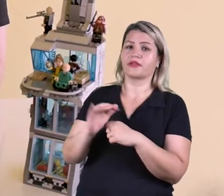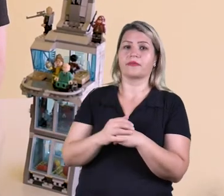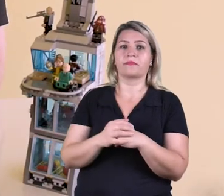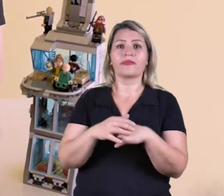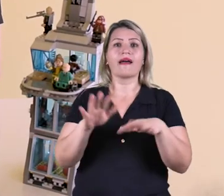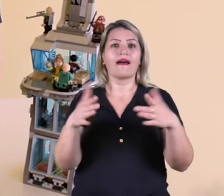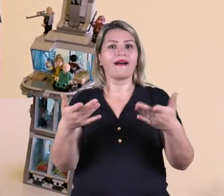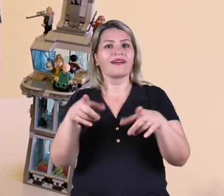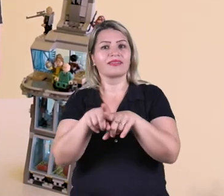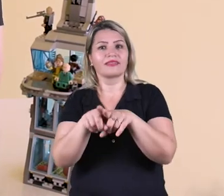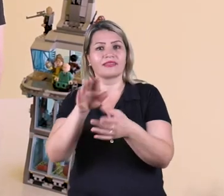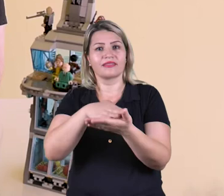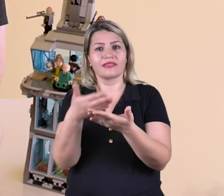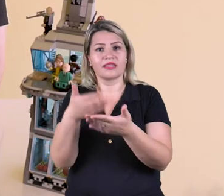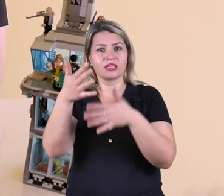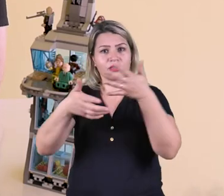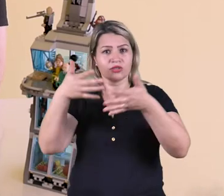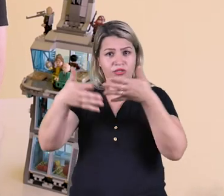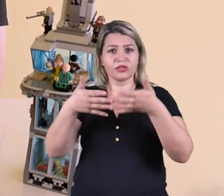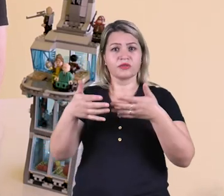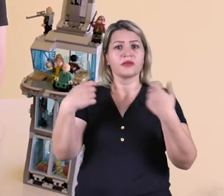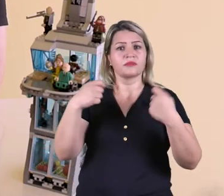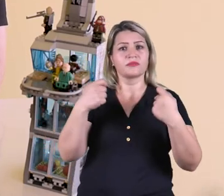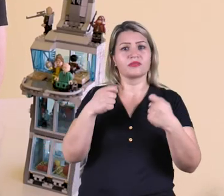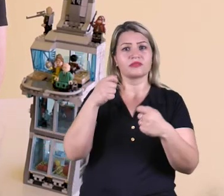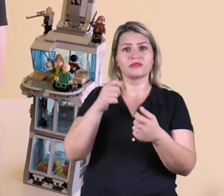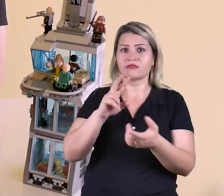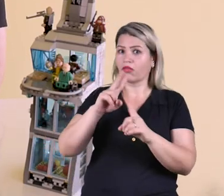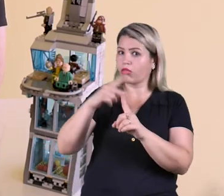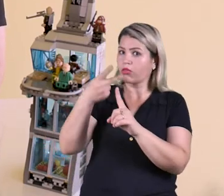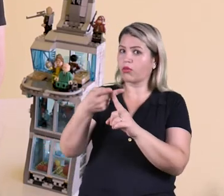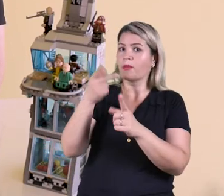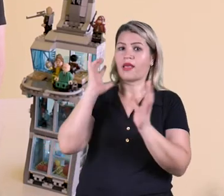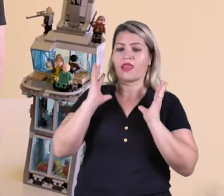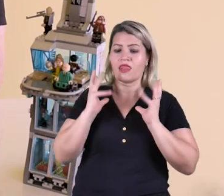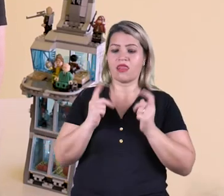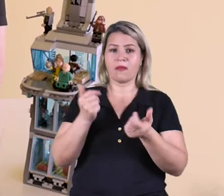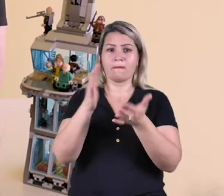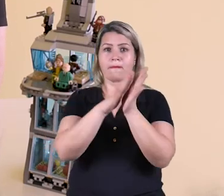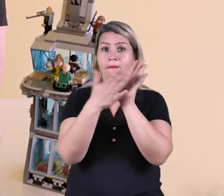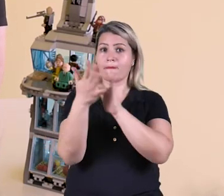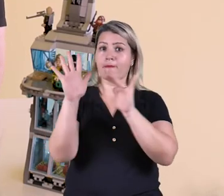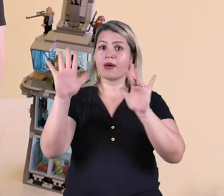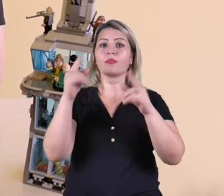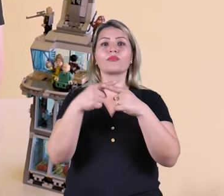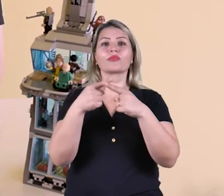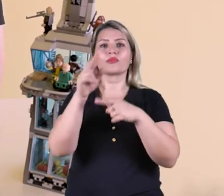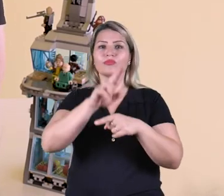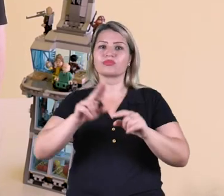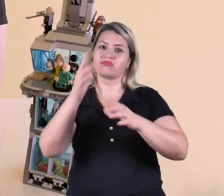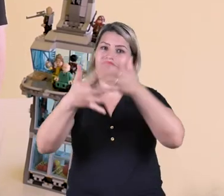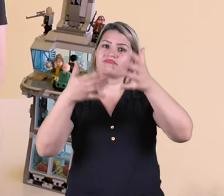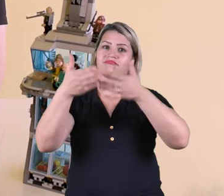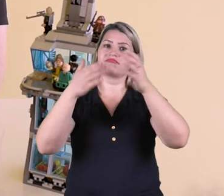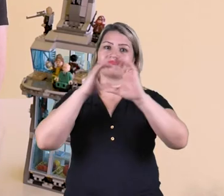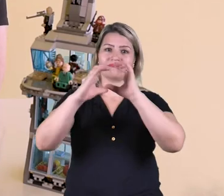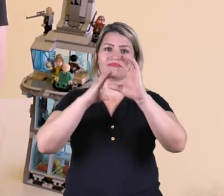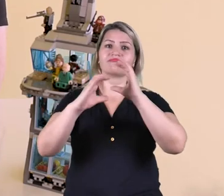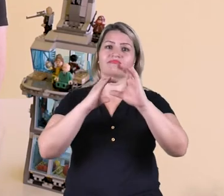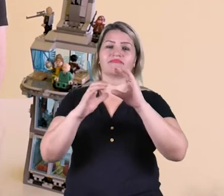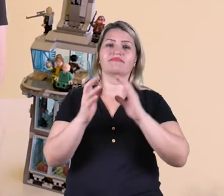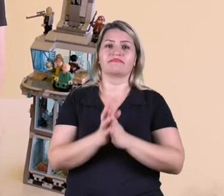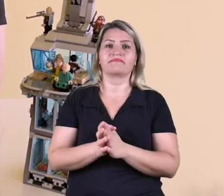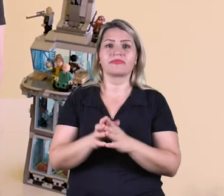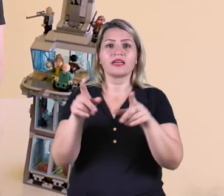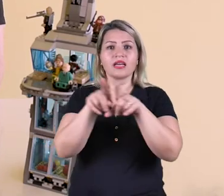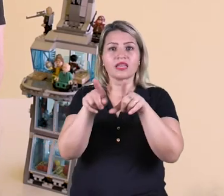os intérpretes da língua brasileira de sinais, as libras, deverão ter o cuidado redobrado com a agência das mãos, pois utilizam ela para fazer a comunicação. Isso também serve